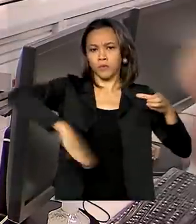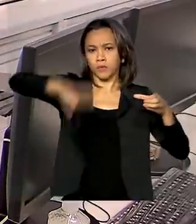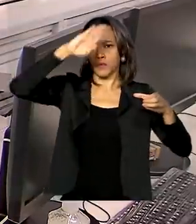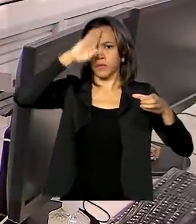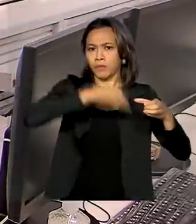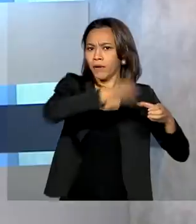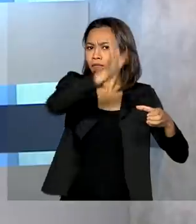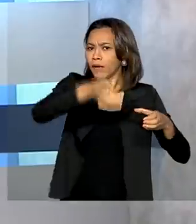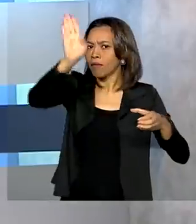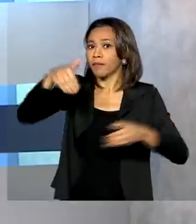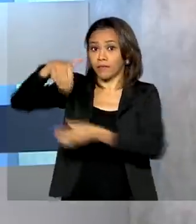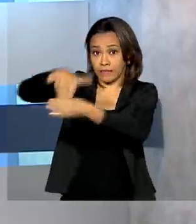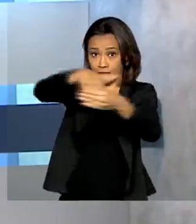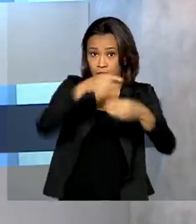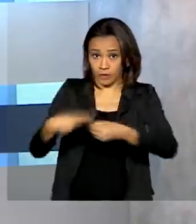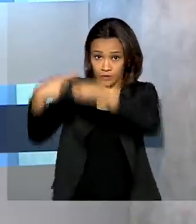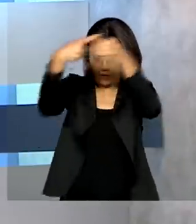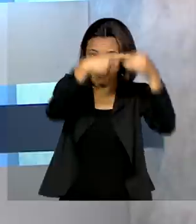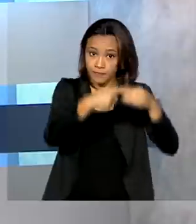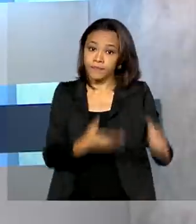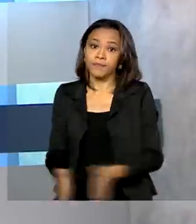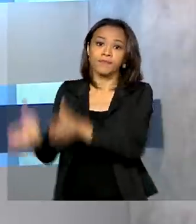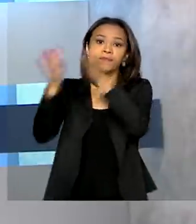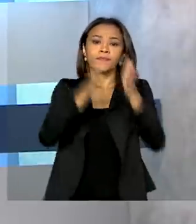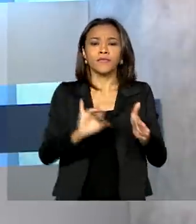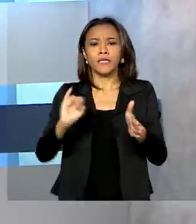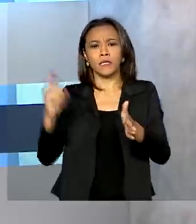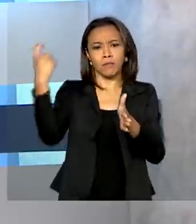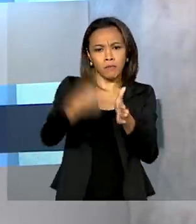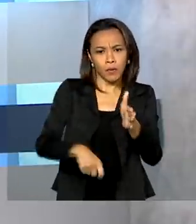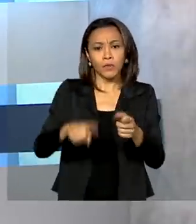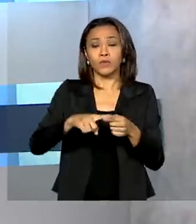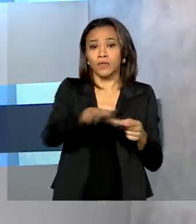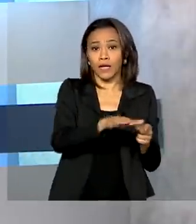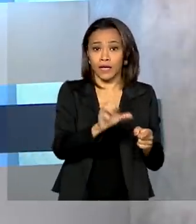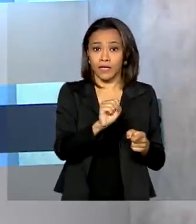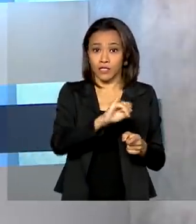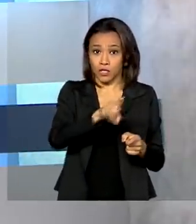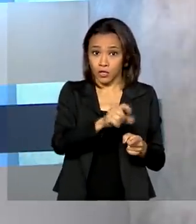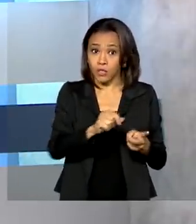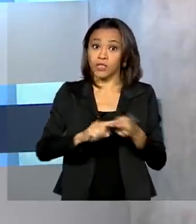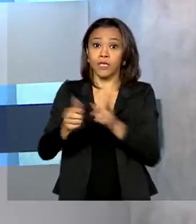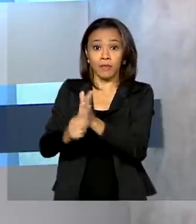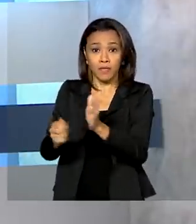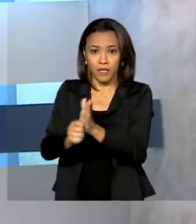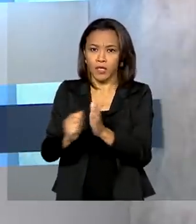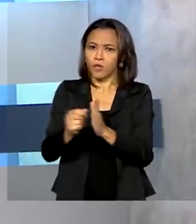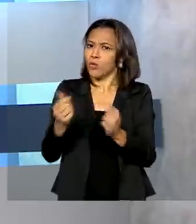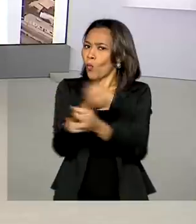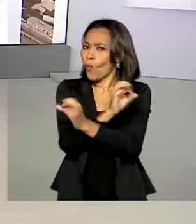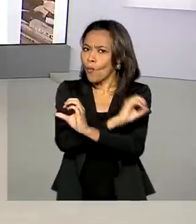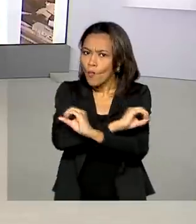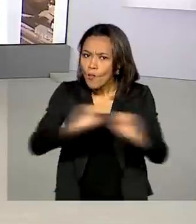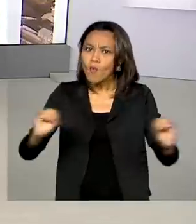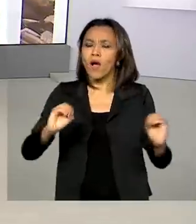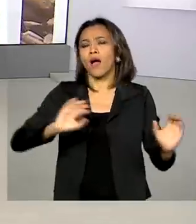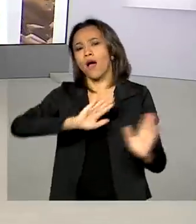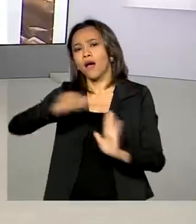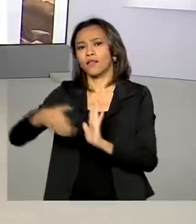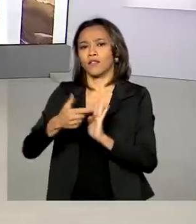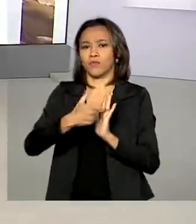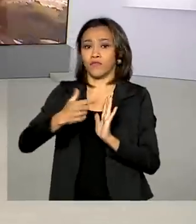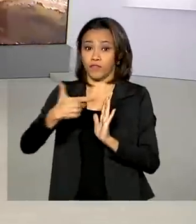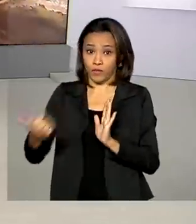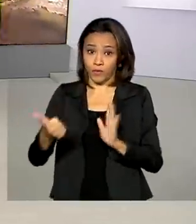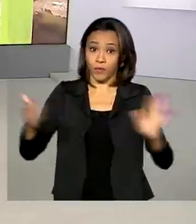municipais. E mais, imposto de importação de soja e milho é zerado até 2021. Hoje é